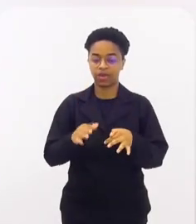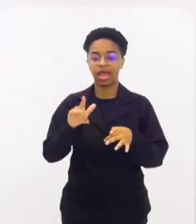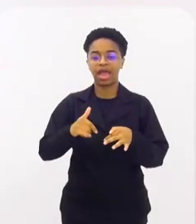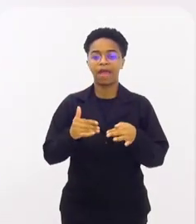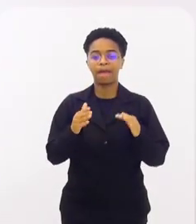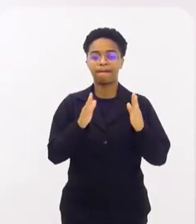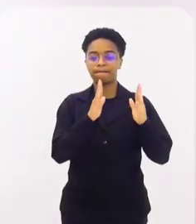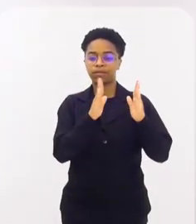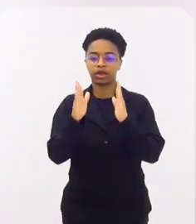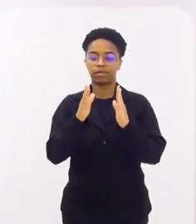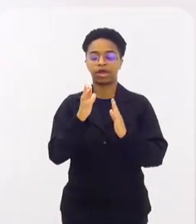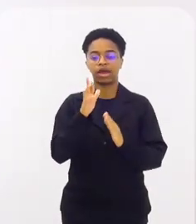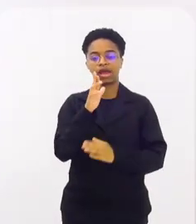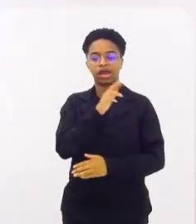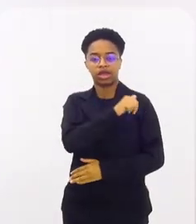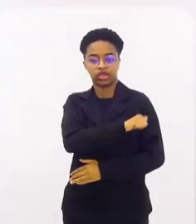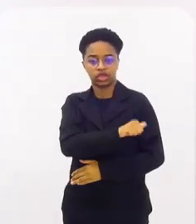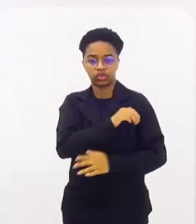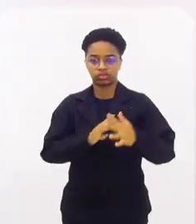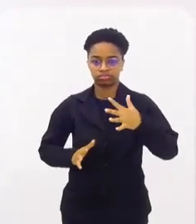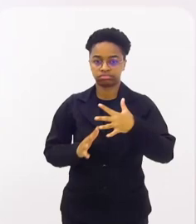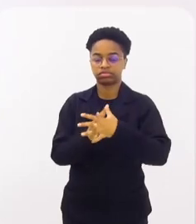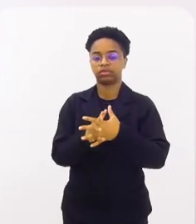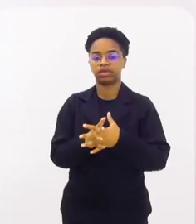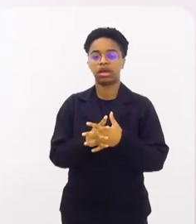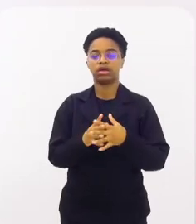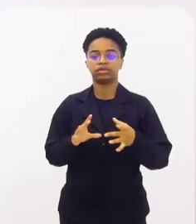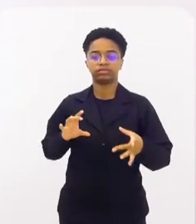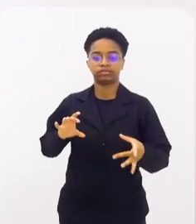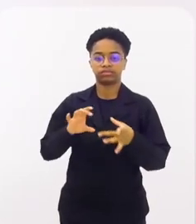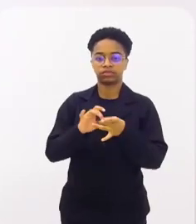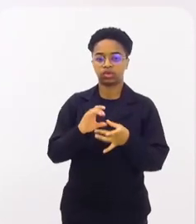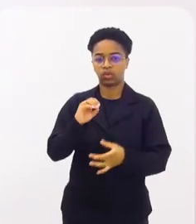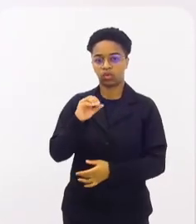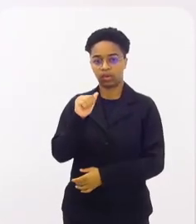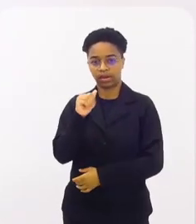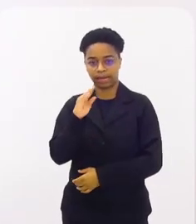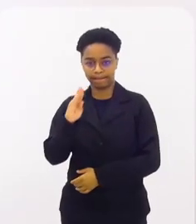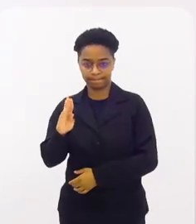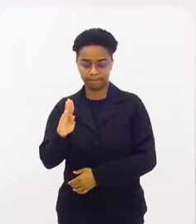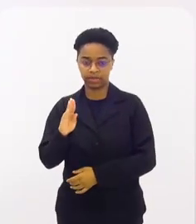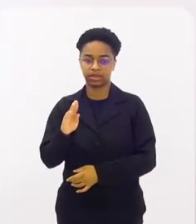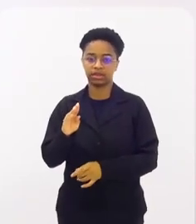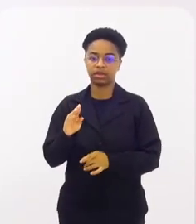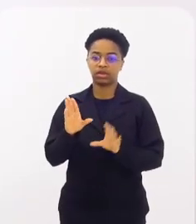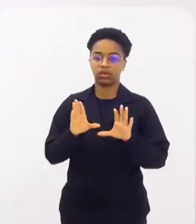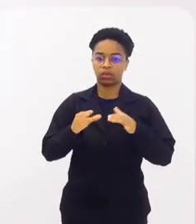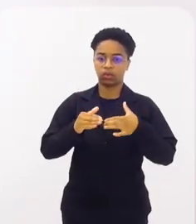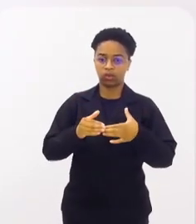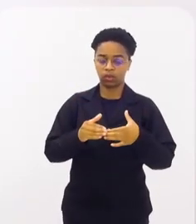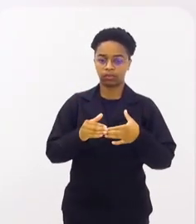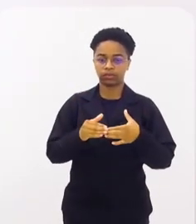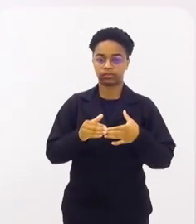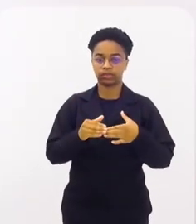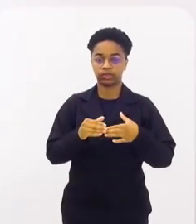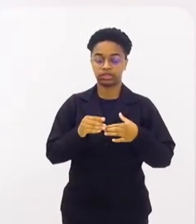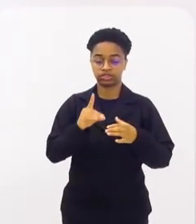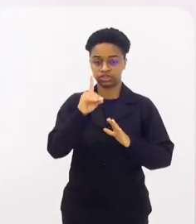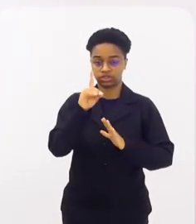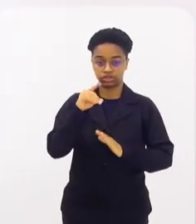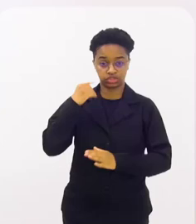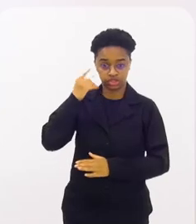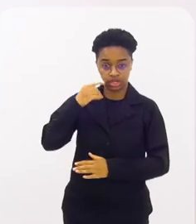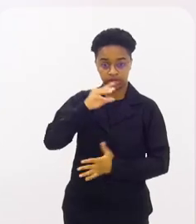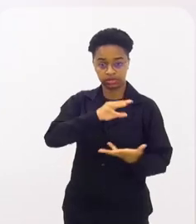chegamos ao fim. Este é o programa Rio Sem Fronteiras, um programa da parceria entre a Ordem dos Advogados do Brasil, a Comissão